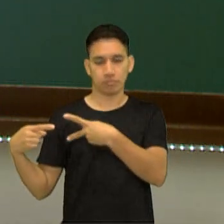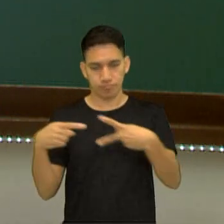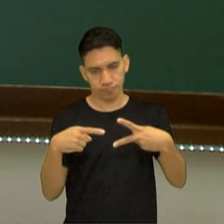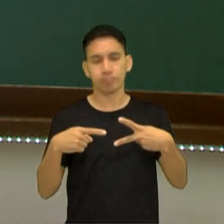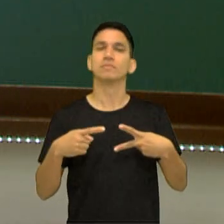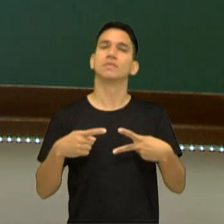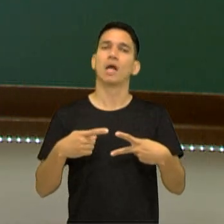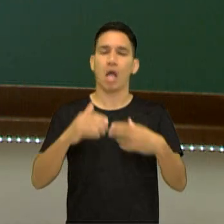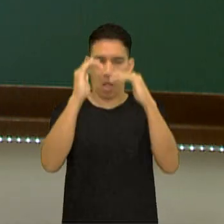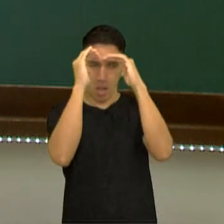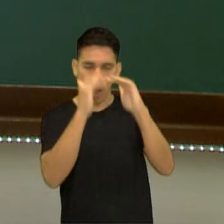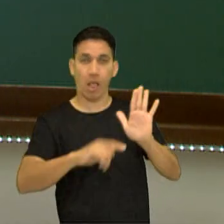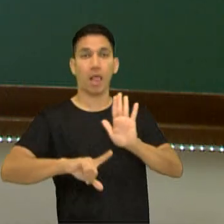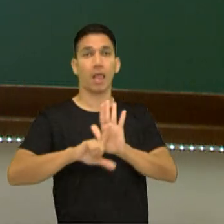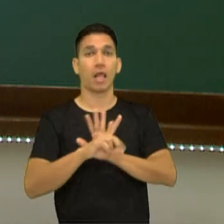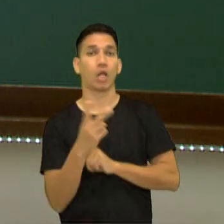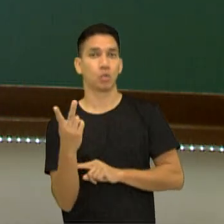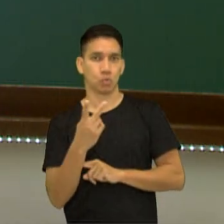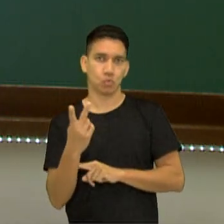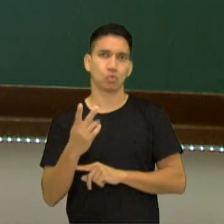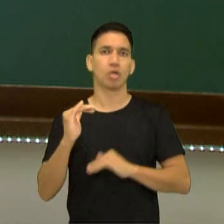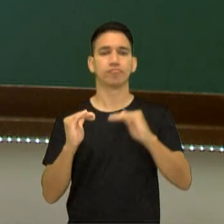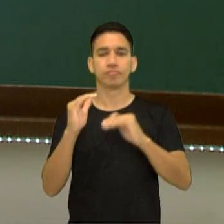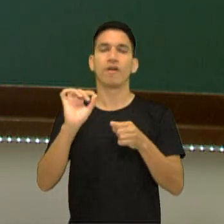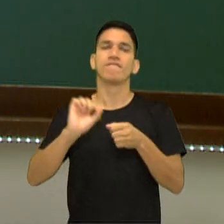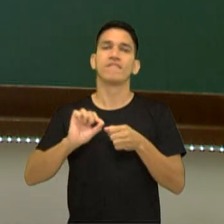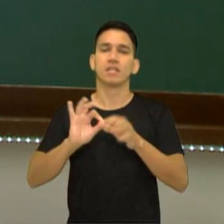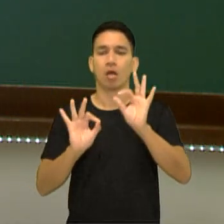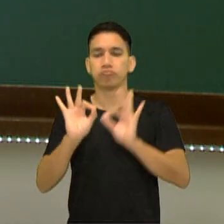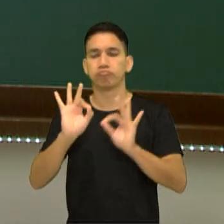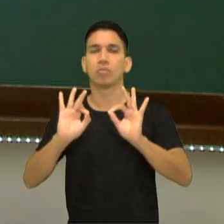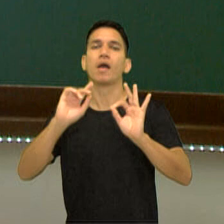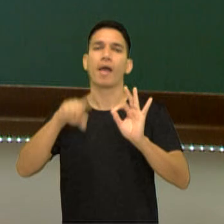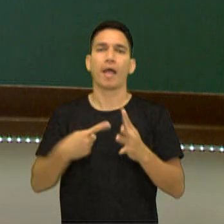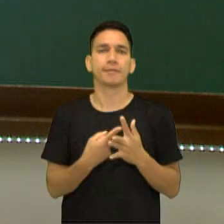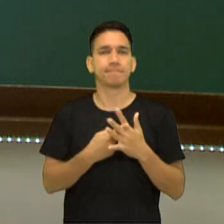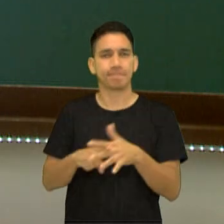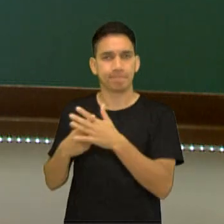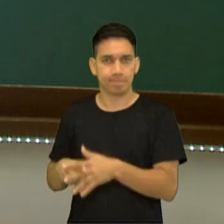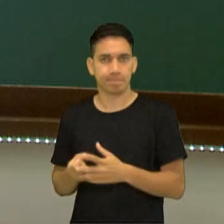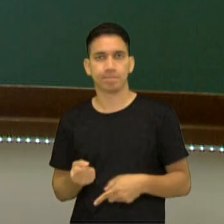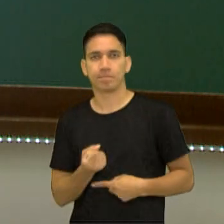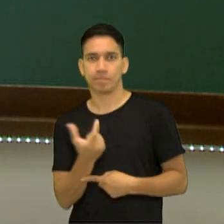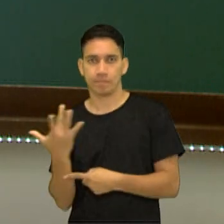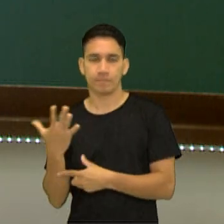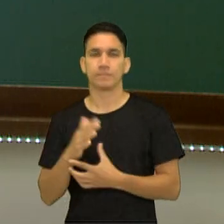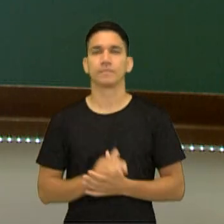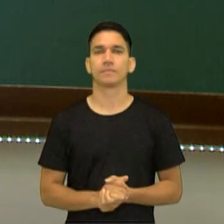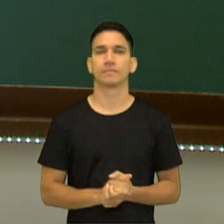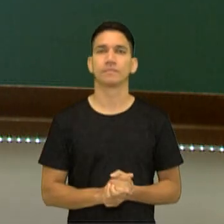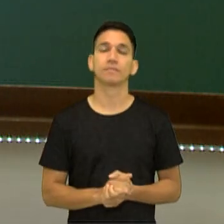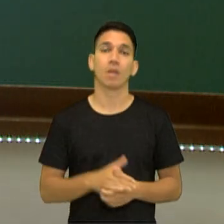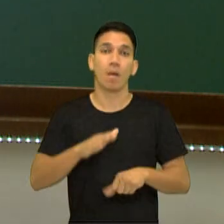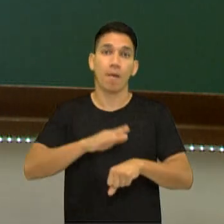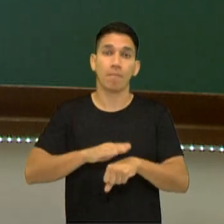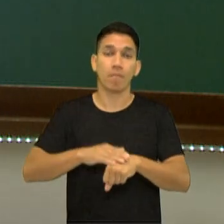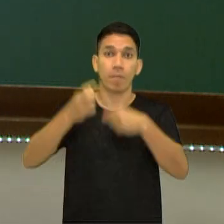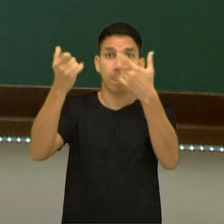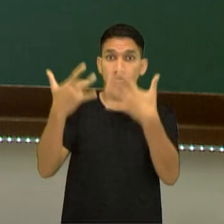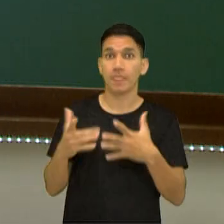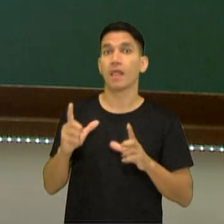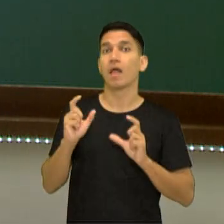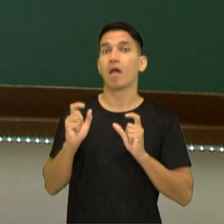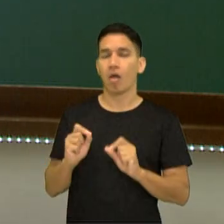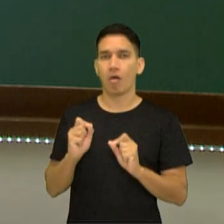lei do Lavoisier e a lei do Proust, fazendo esse balanceamento, que é o equilíbrio das quantidades. Quando eu estou fazendo